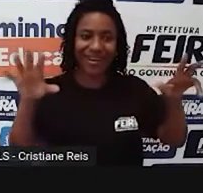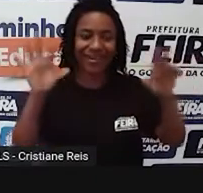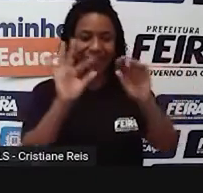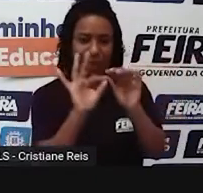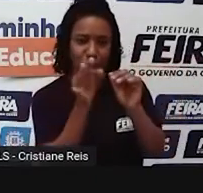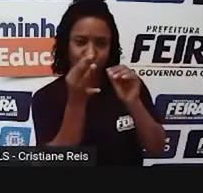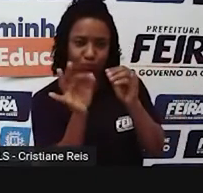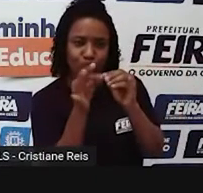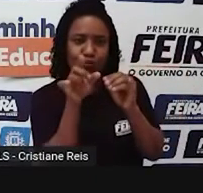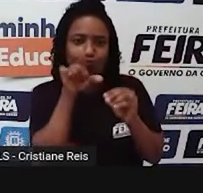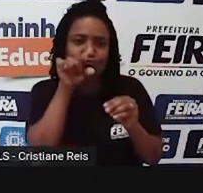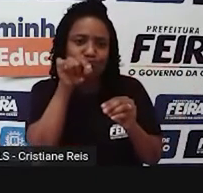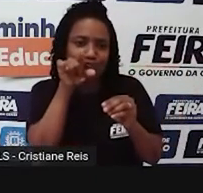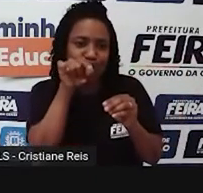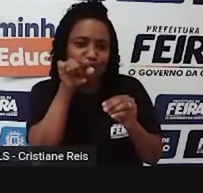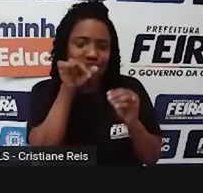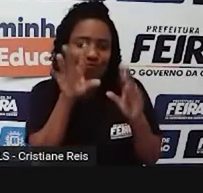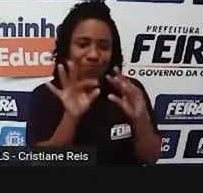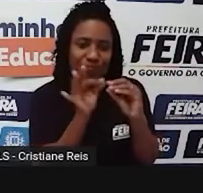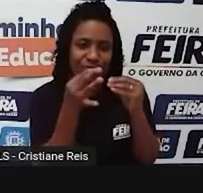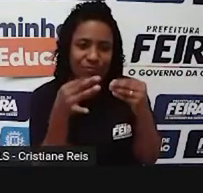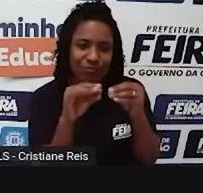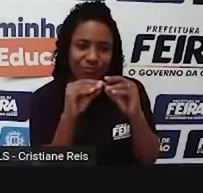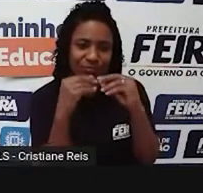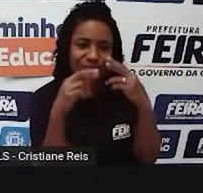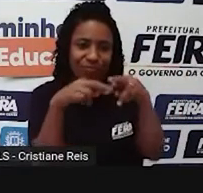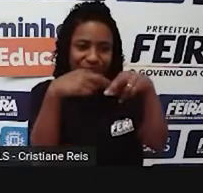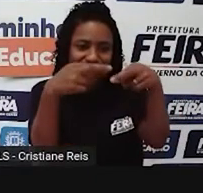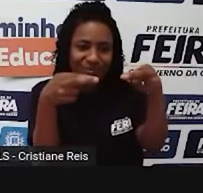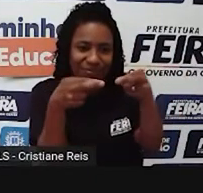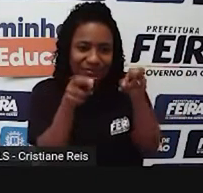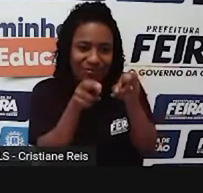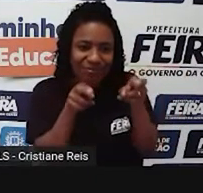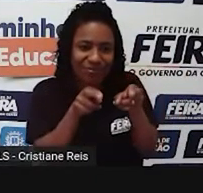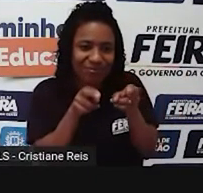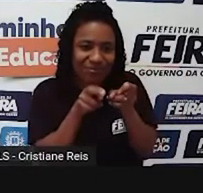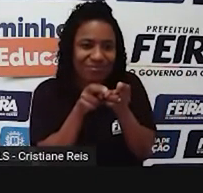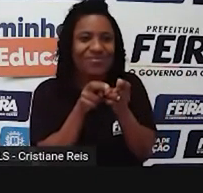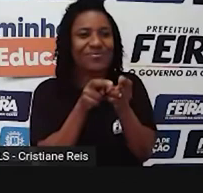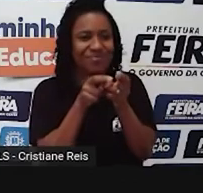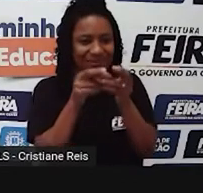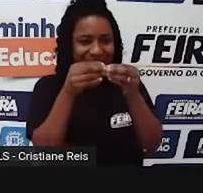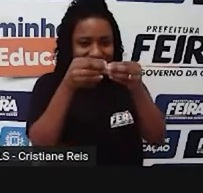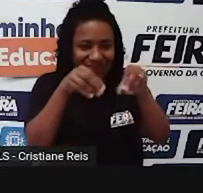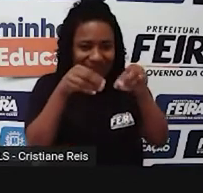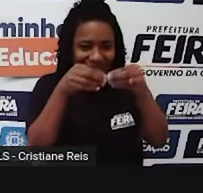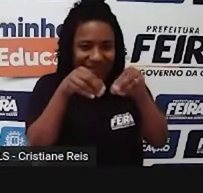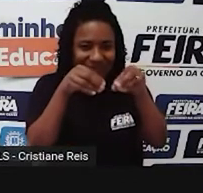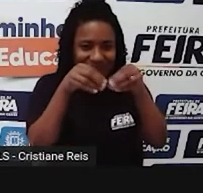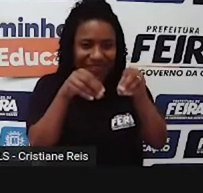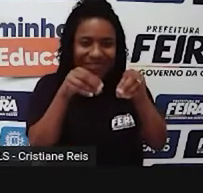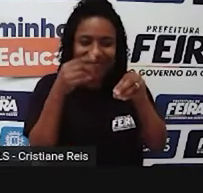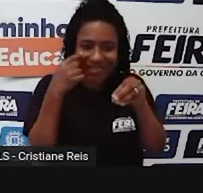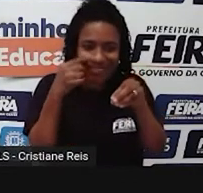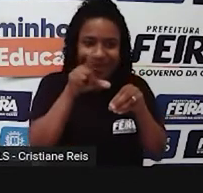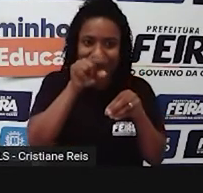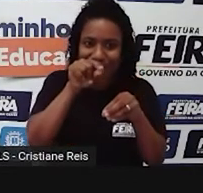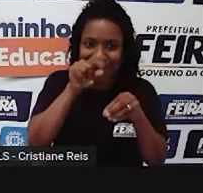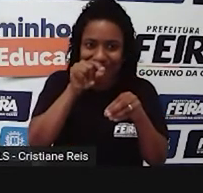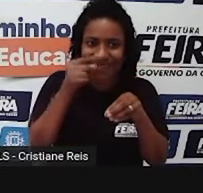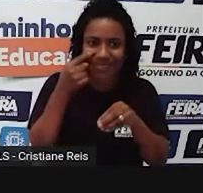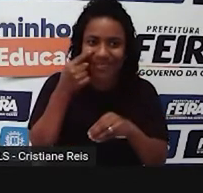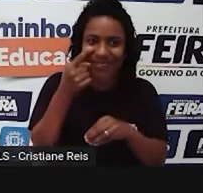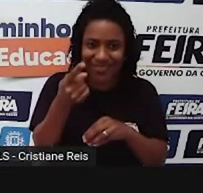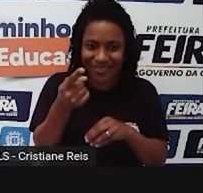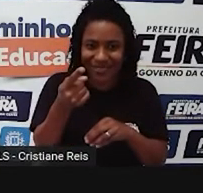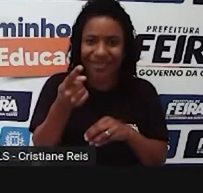disponíveis na natureza para montar aquela casinha deles, que é o ninho de passarinho. Olha como ele consegue modificar, né? Se você